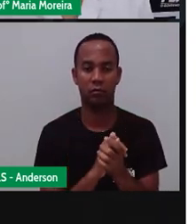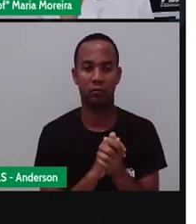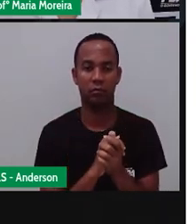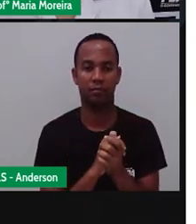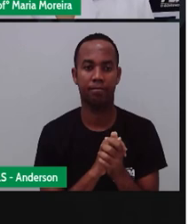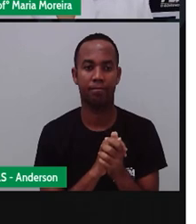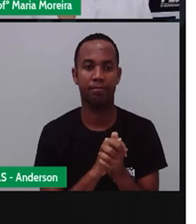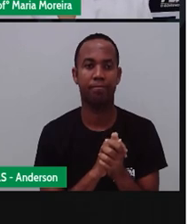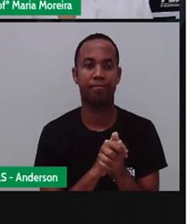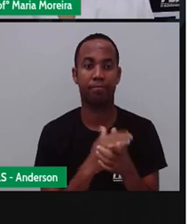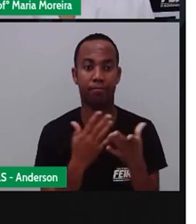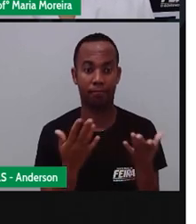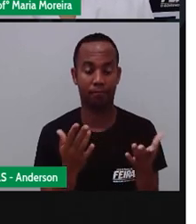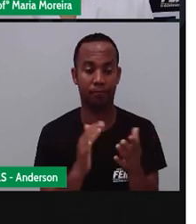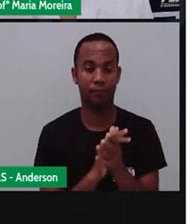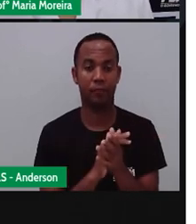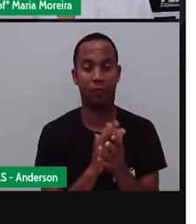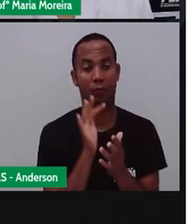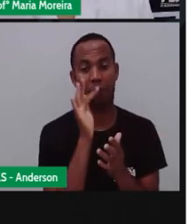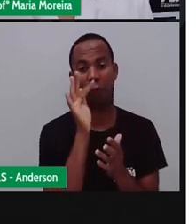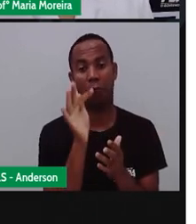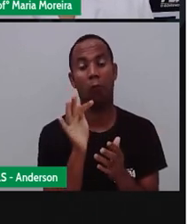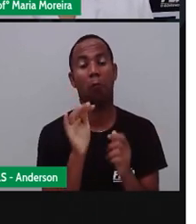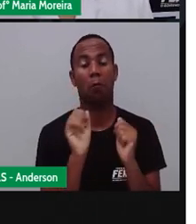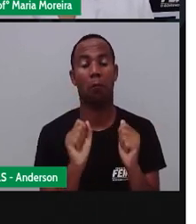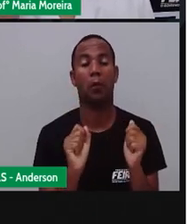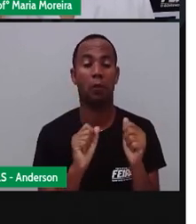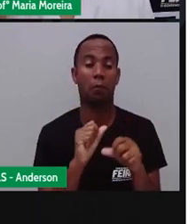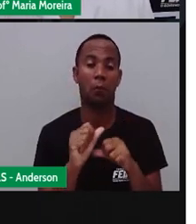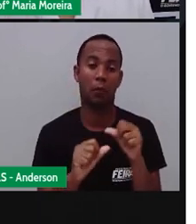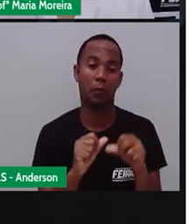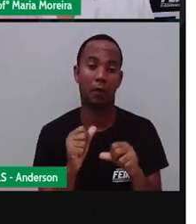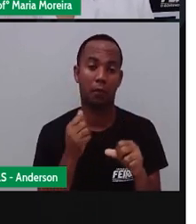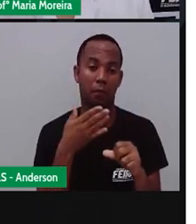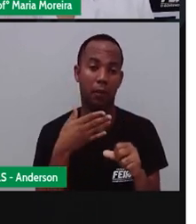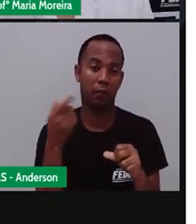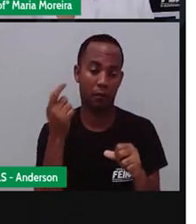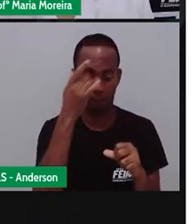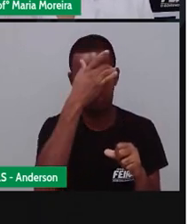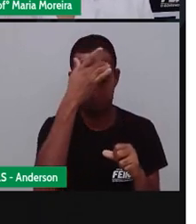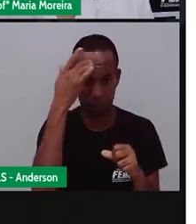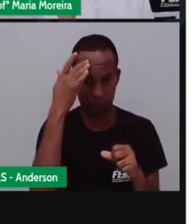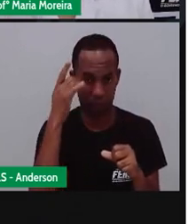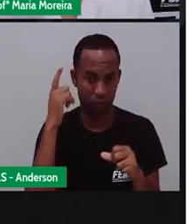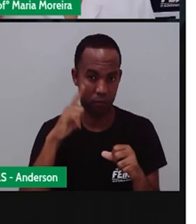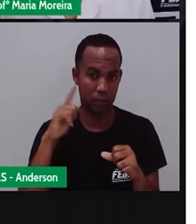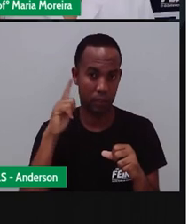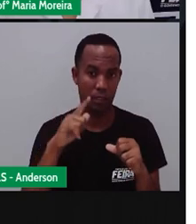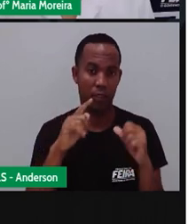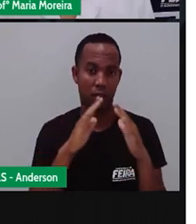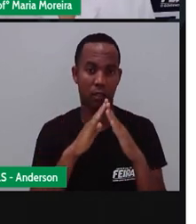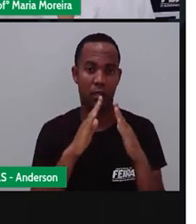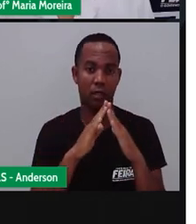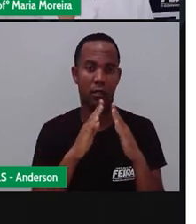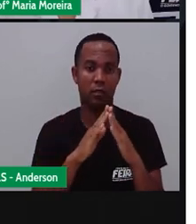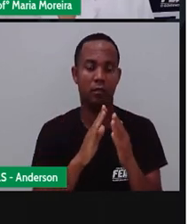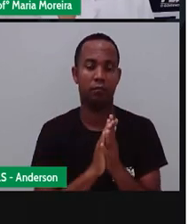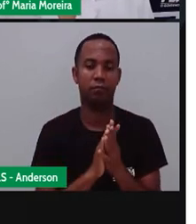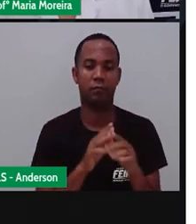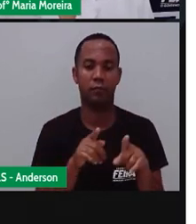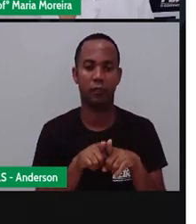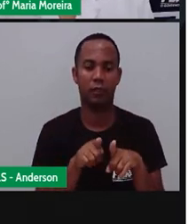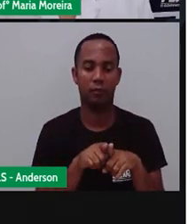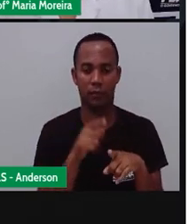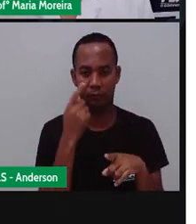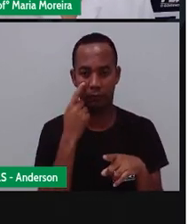esperamos aí, né, que tudo isso mude, que essas pessoas consigam uma moradia melhor. Então, a Pró trouxe uma imagem aí